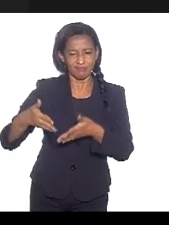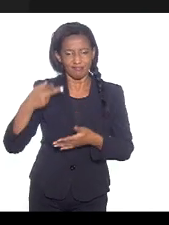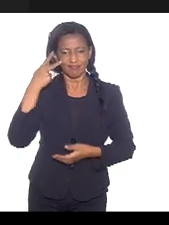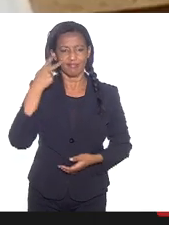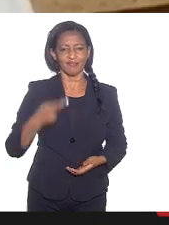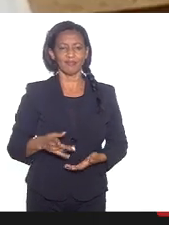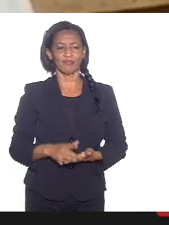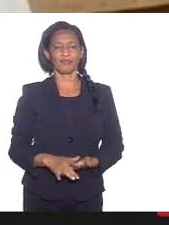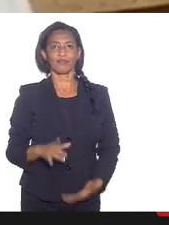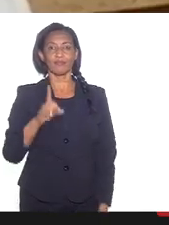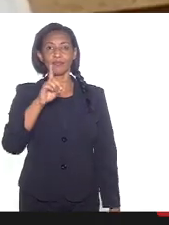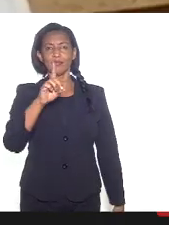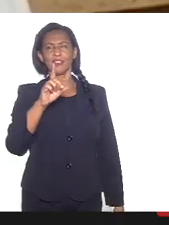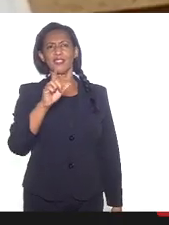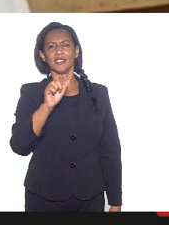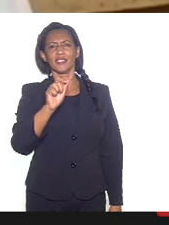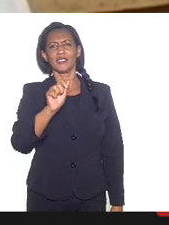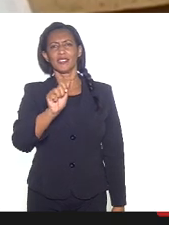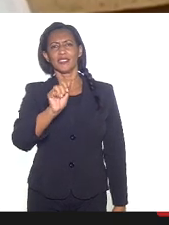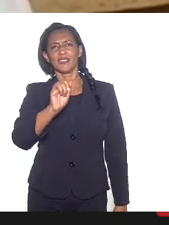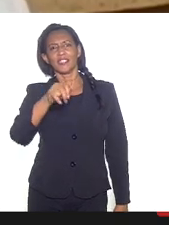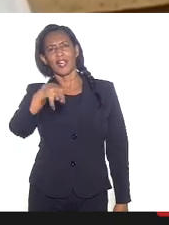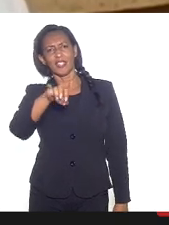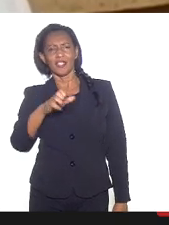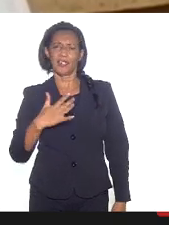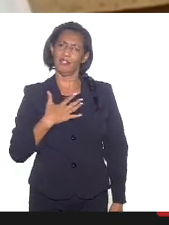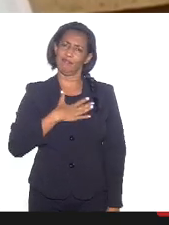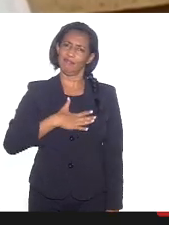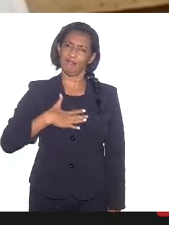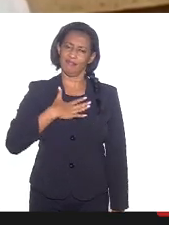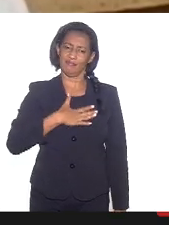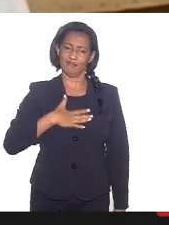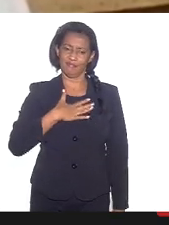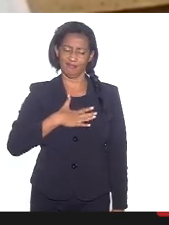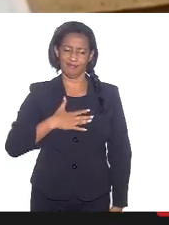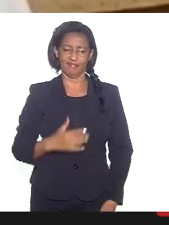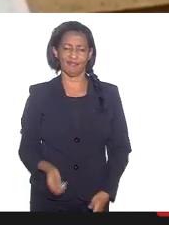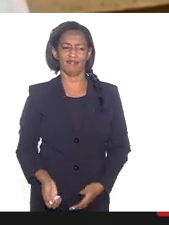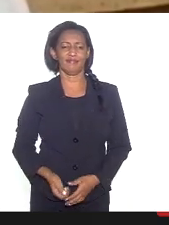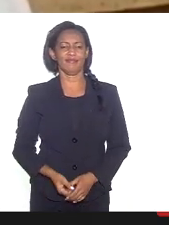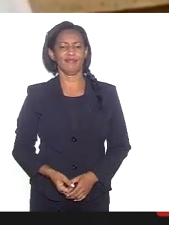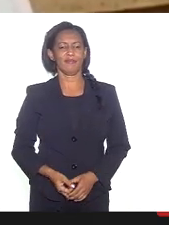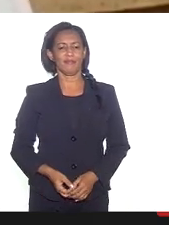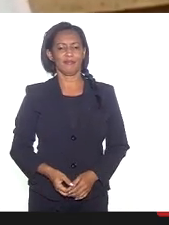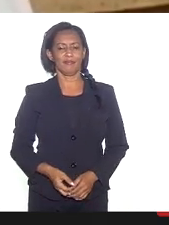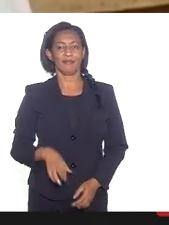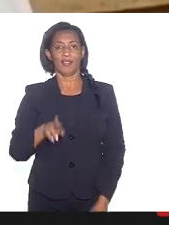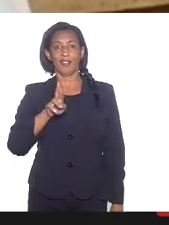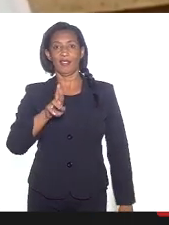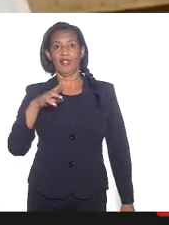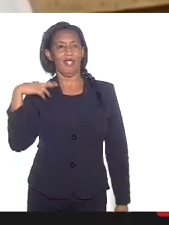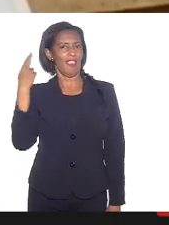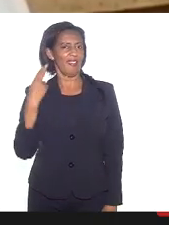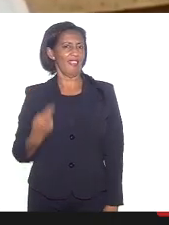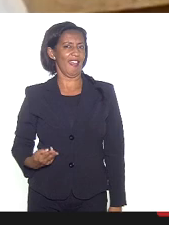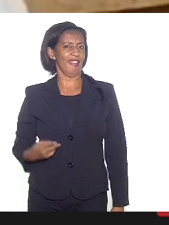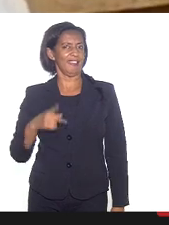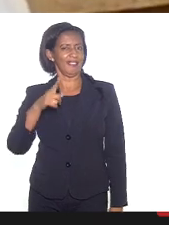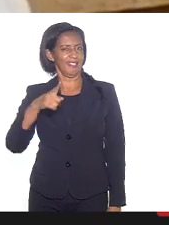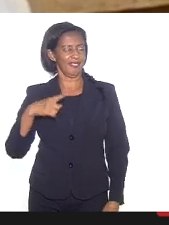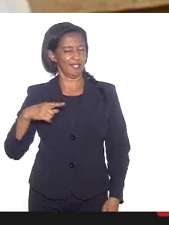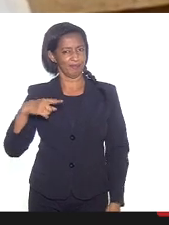Daiane Cooperman, um prazer grande. Maru Hachin, para você. Renata Souza, Guerreira.